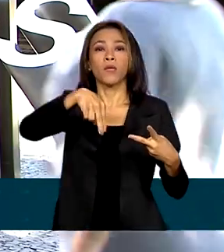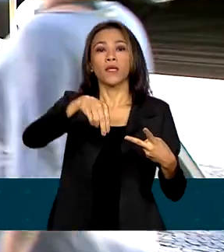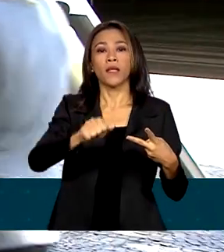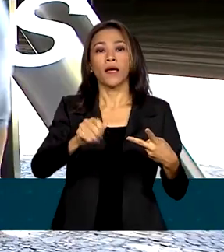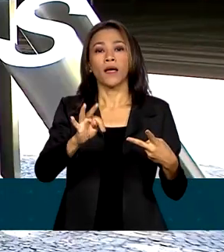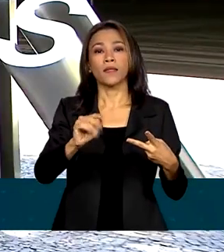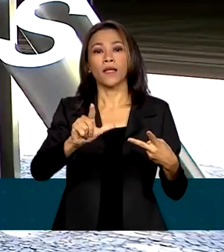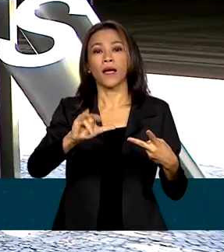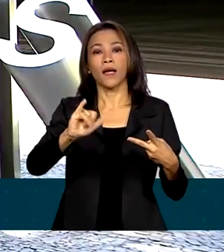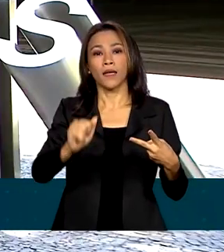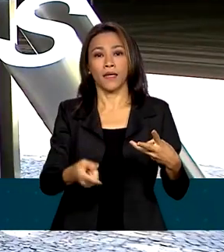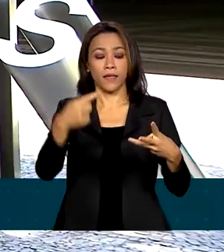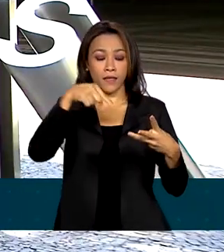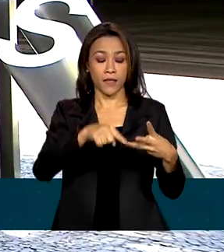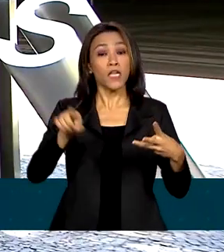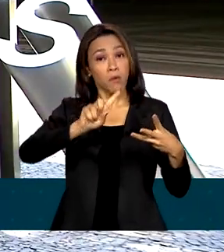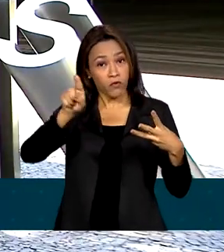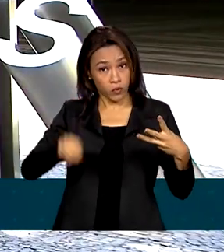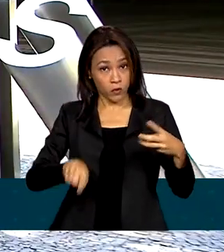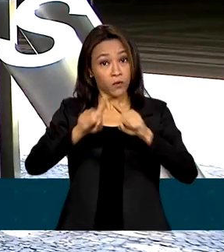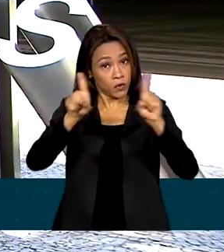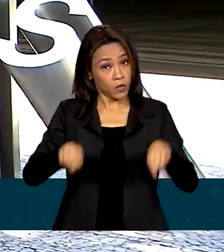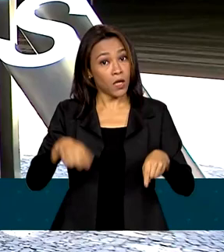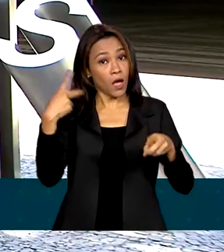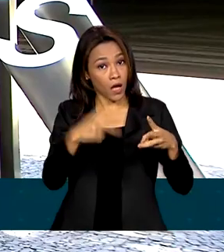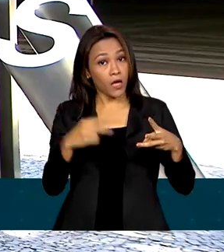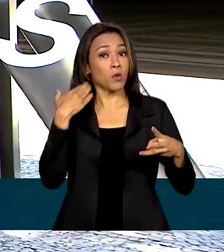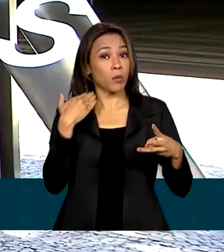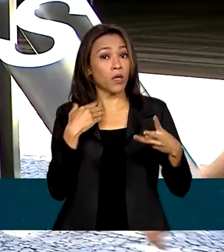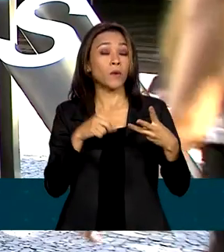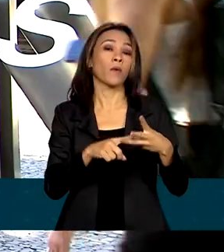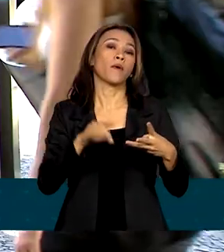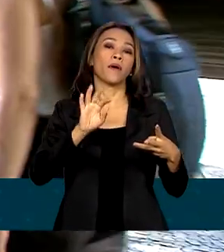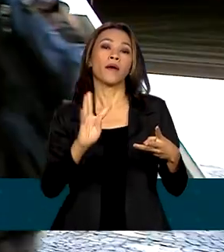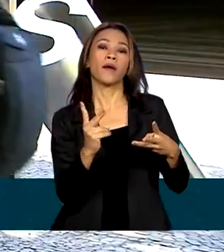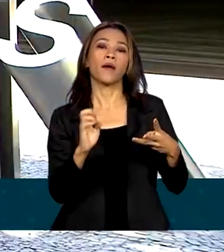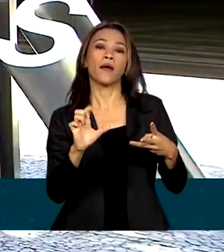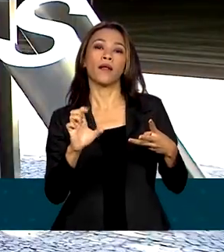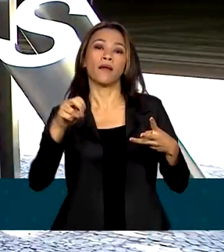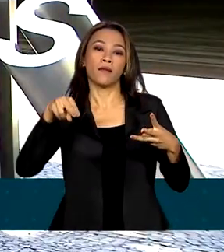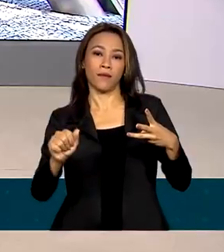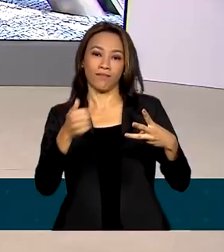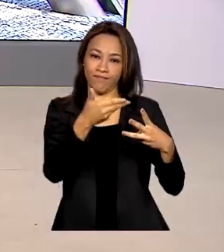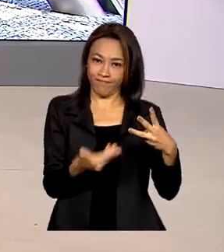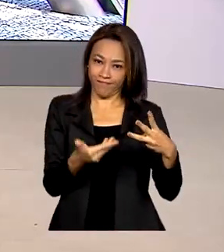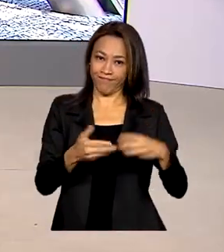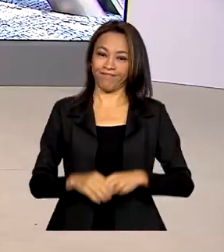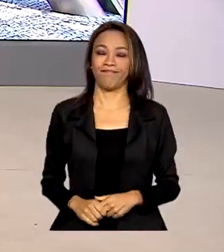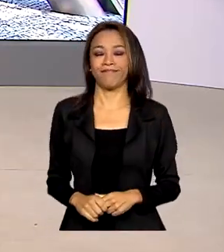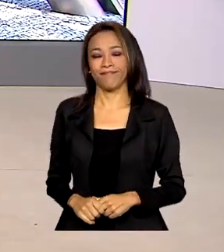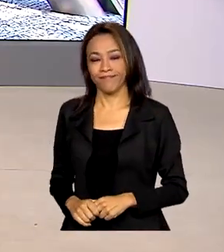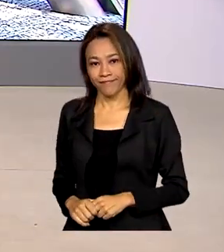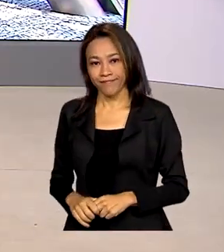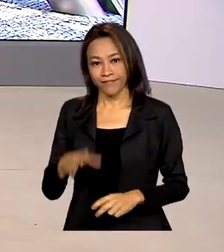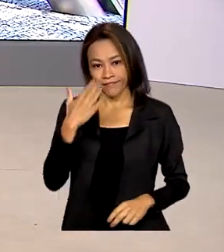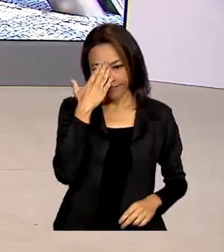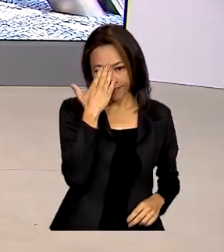Dias, e a funcionária de carreira do BNDES, Helena Tenório. Mário, volto com você. Obrigada,